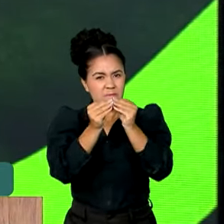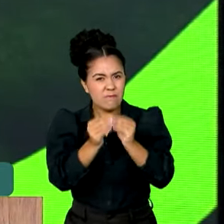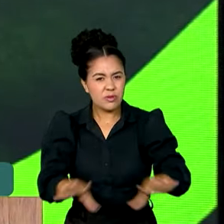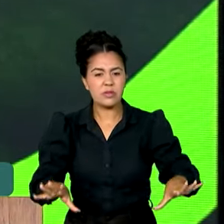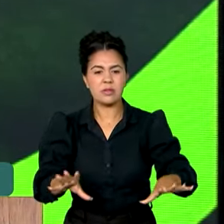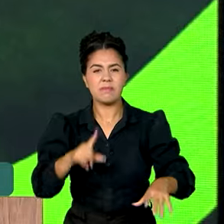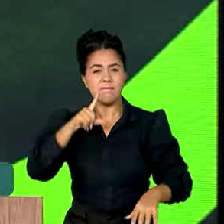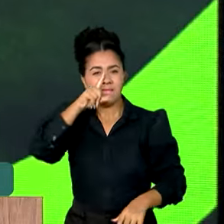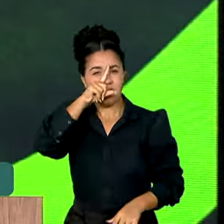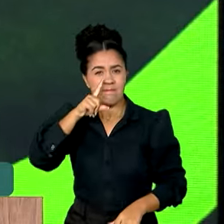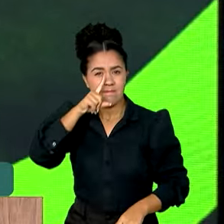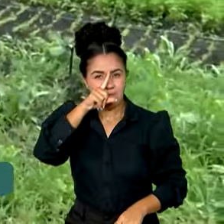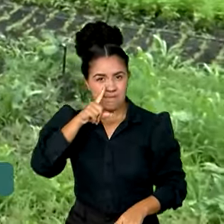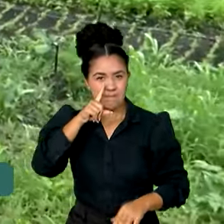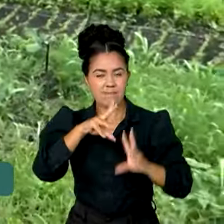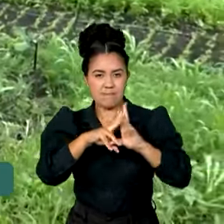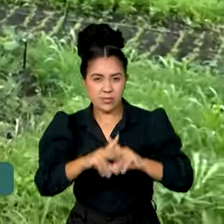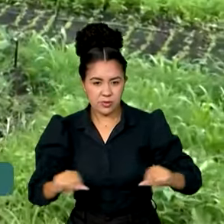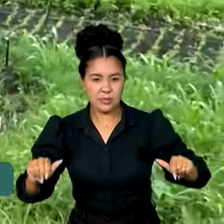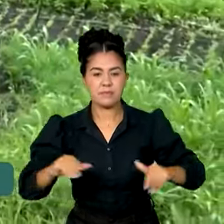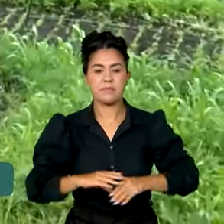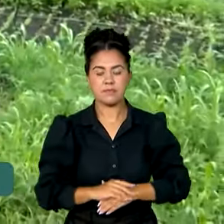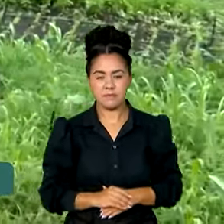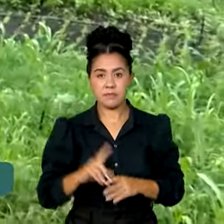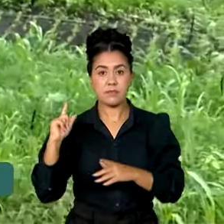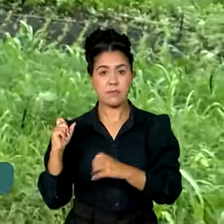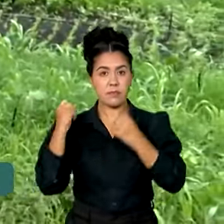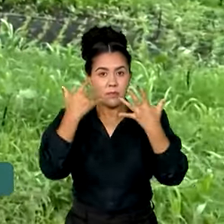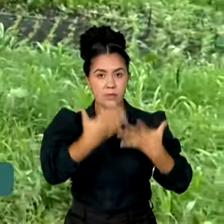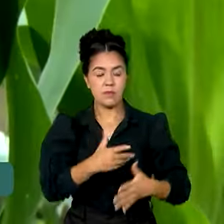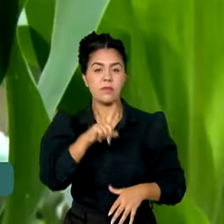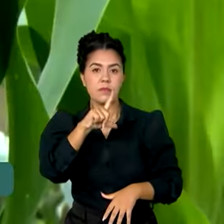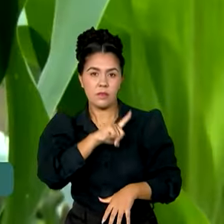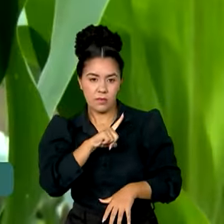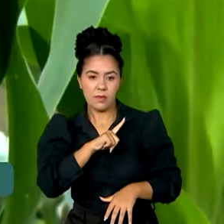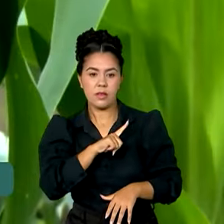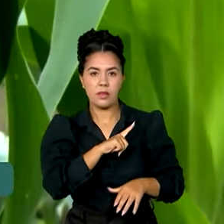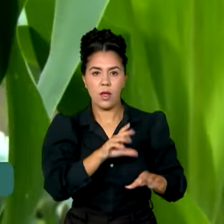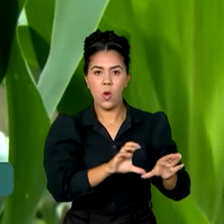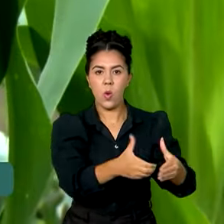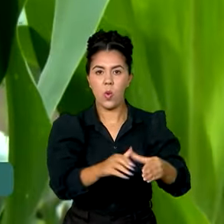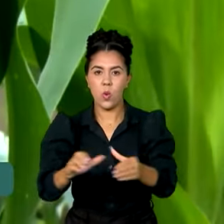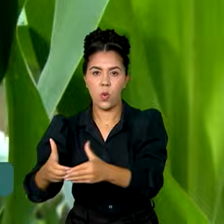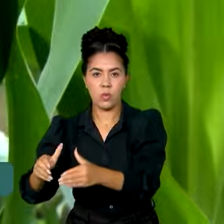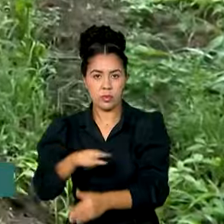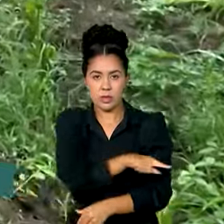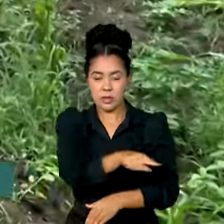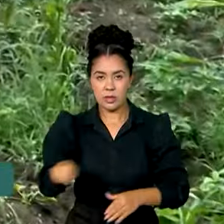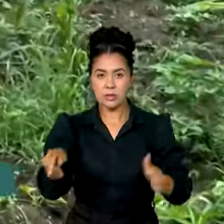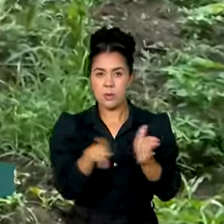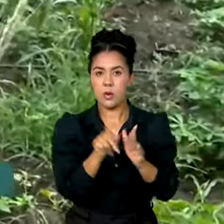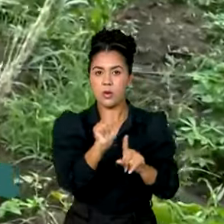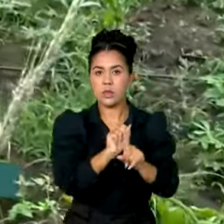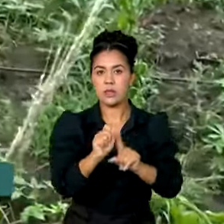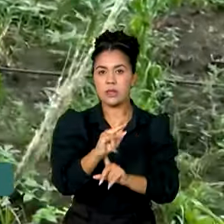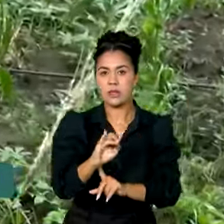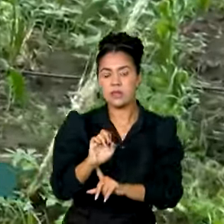alta periculosidade. Com o envolvimento de organizações da sociedade civil, o Planapo prevê ainda ações para o acesso